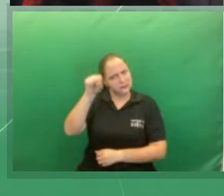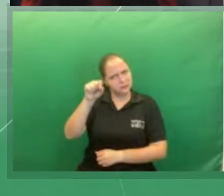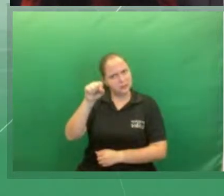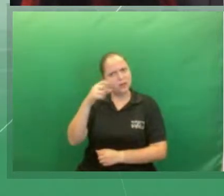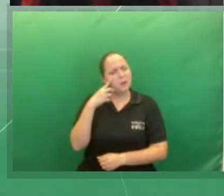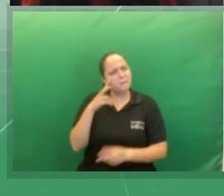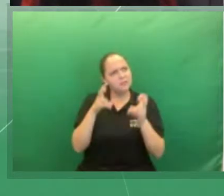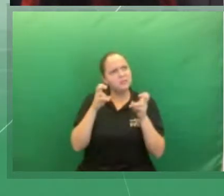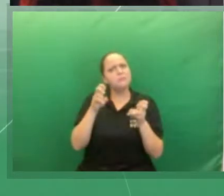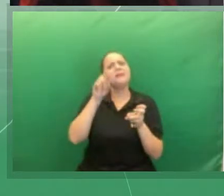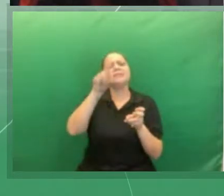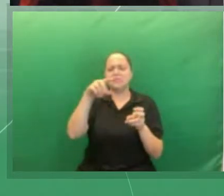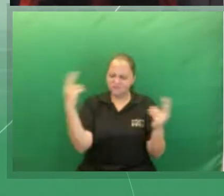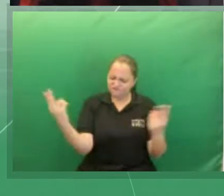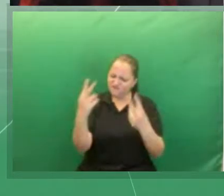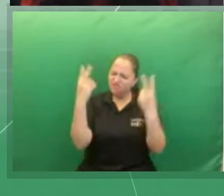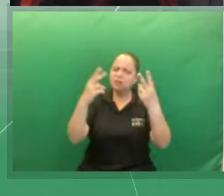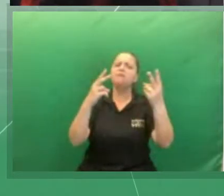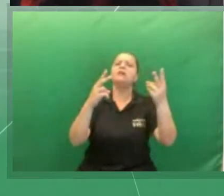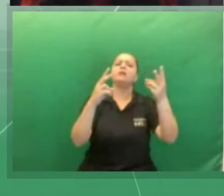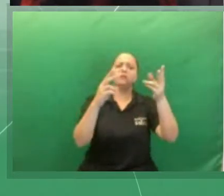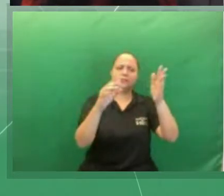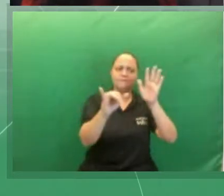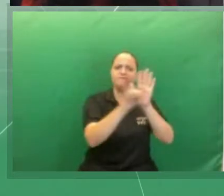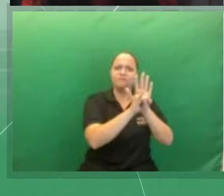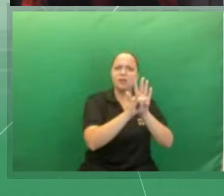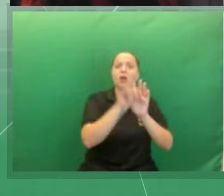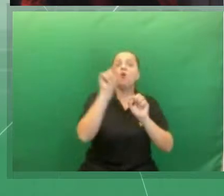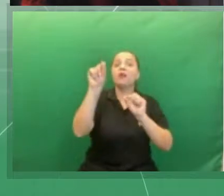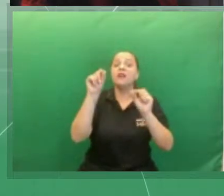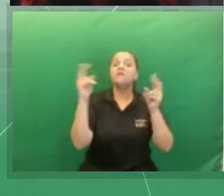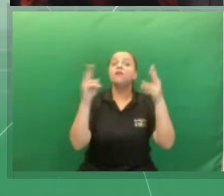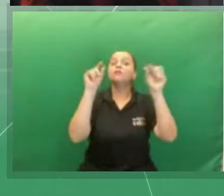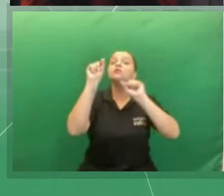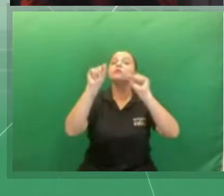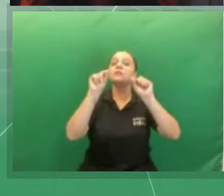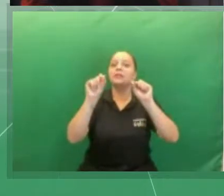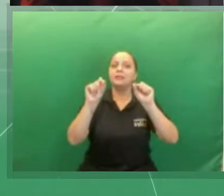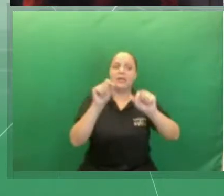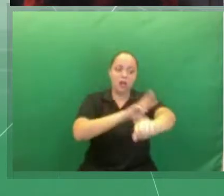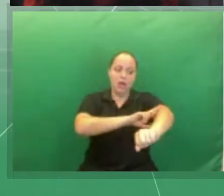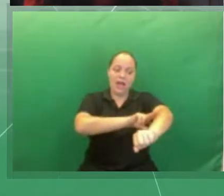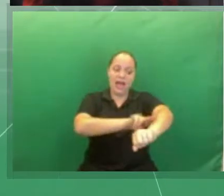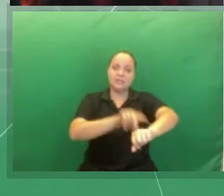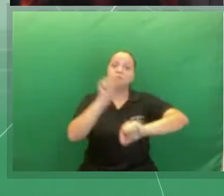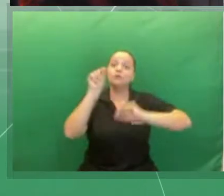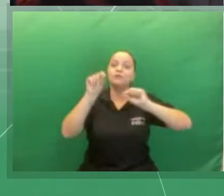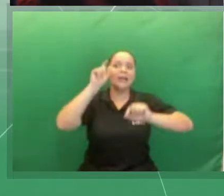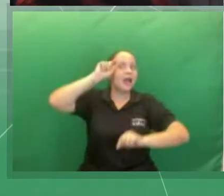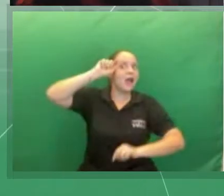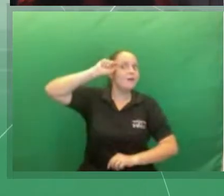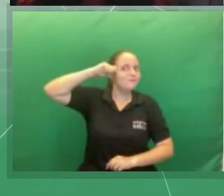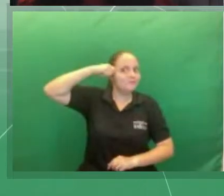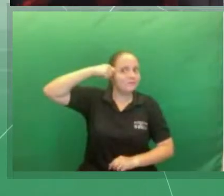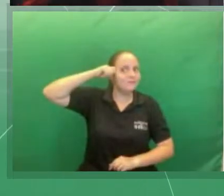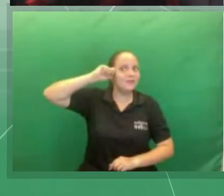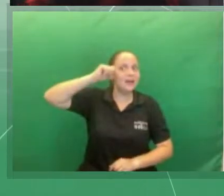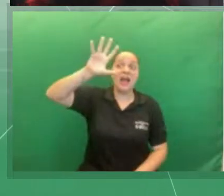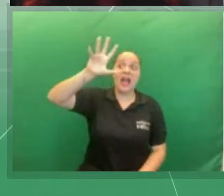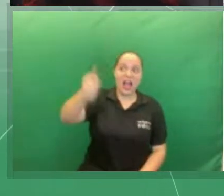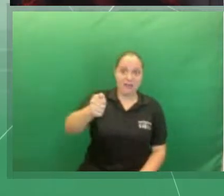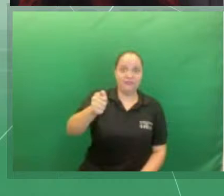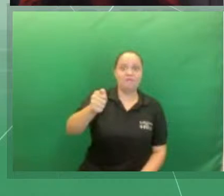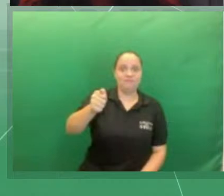identidade afro-descendente. elas propõem um estudo de